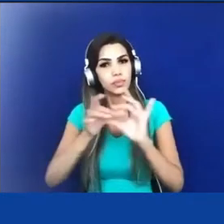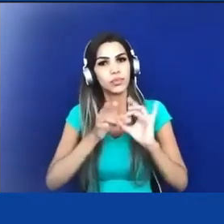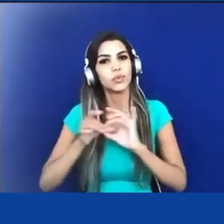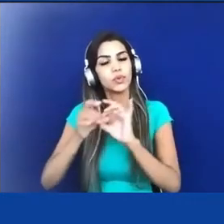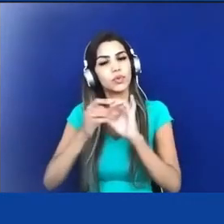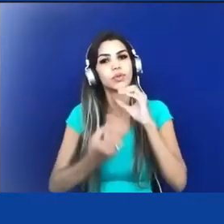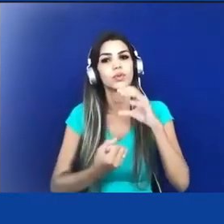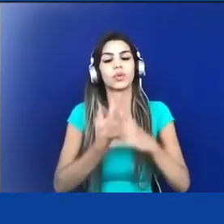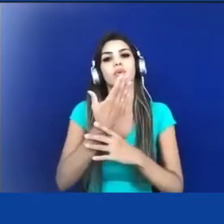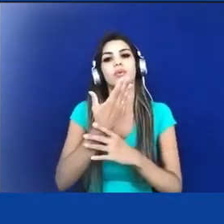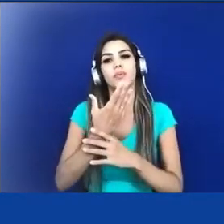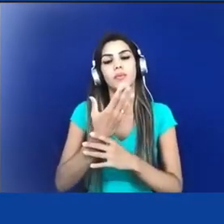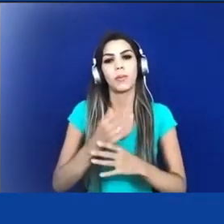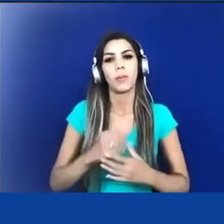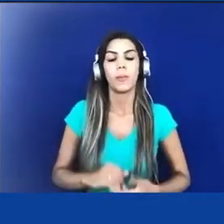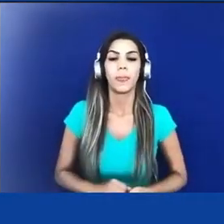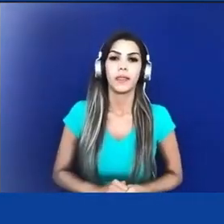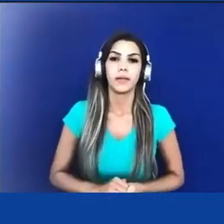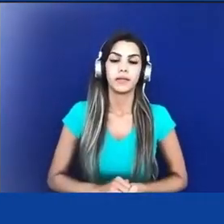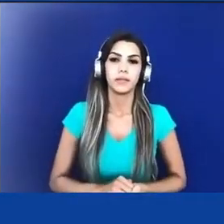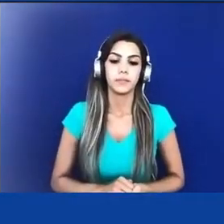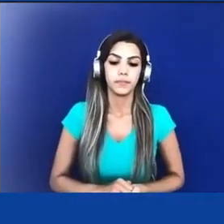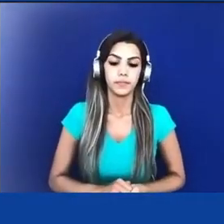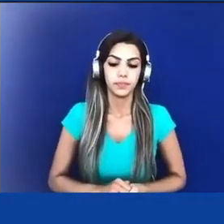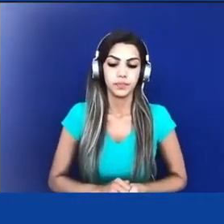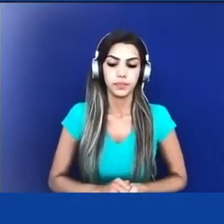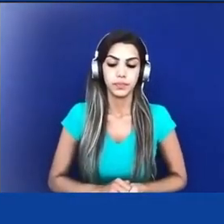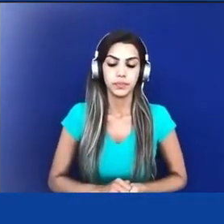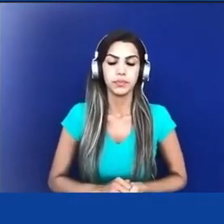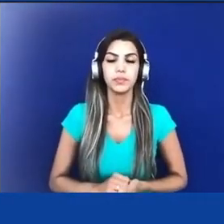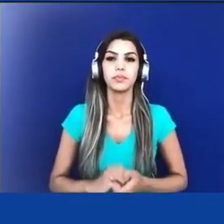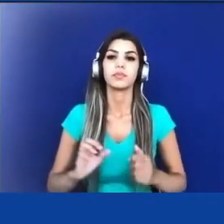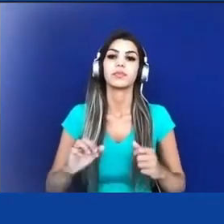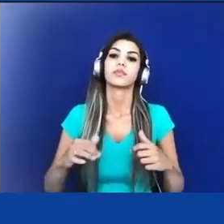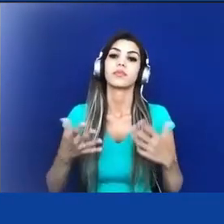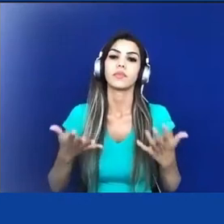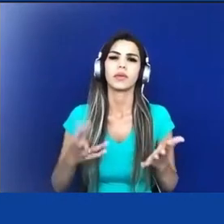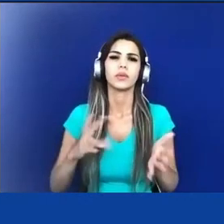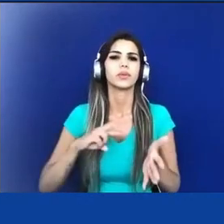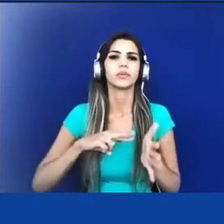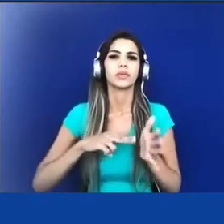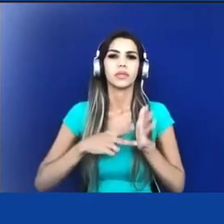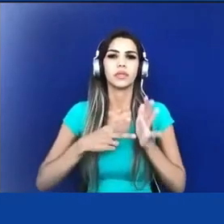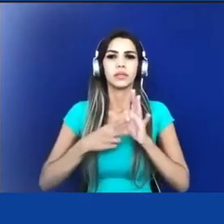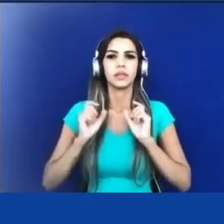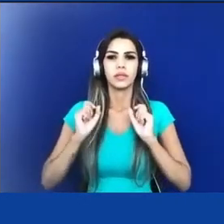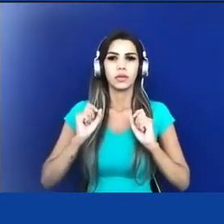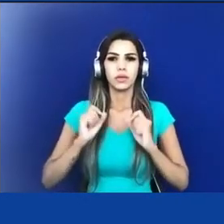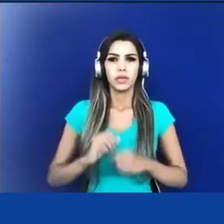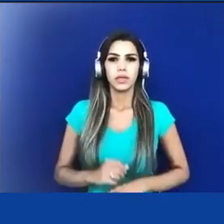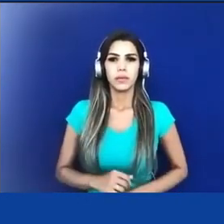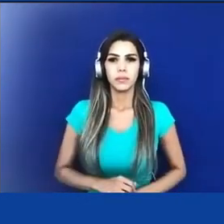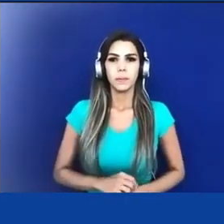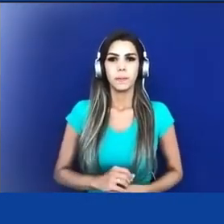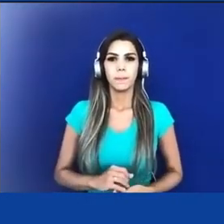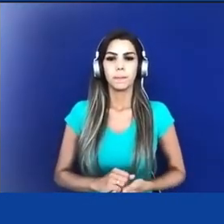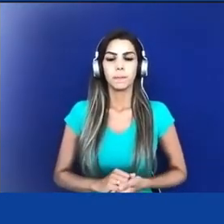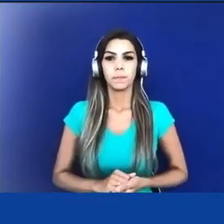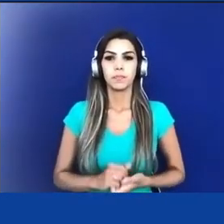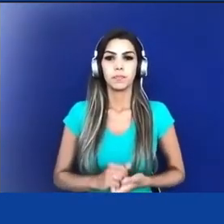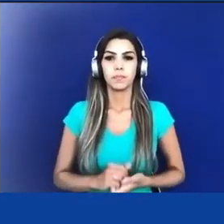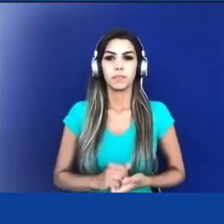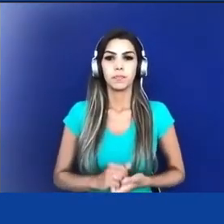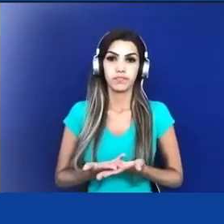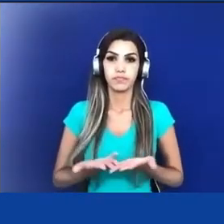Essa, agora, significa que não apenas nós estamos num momento de crise política,